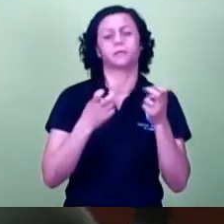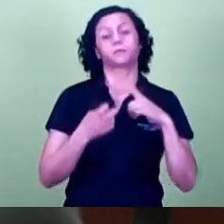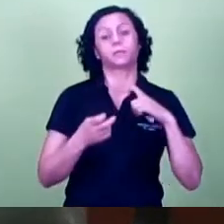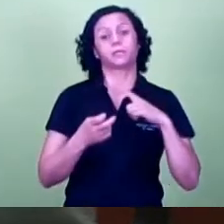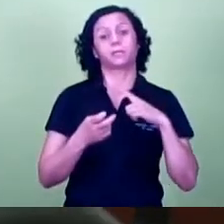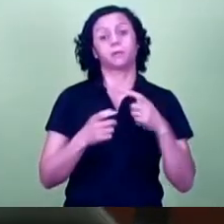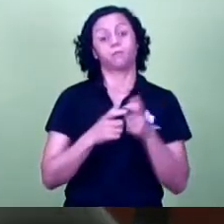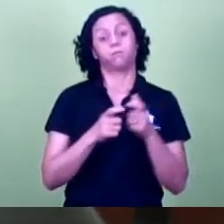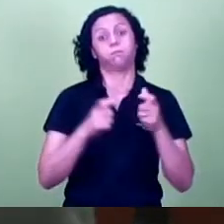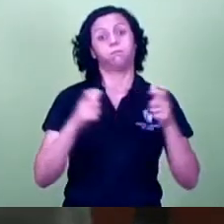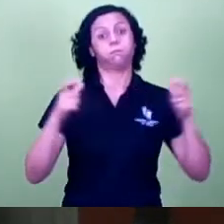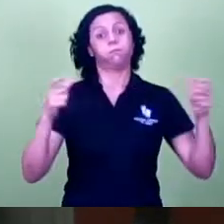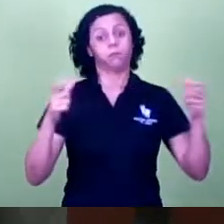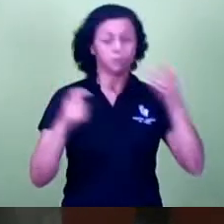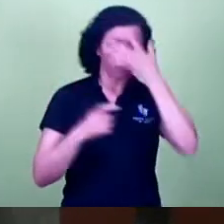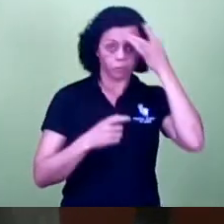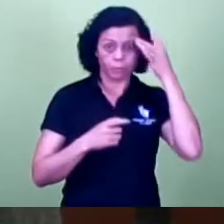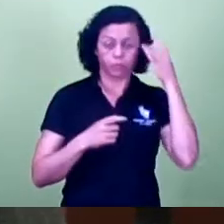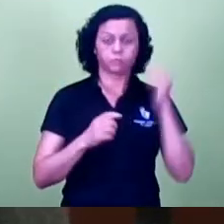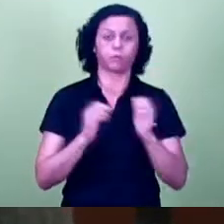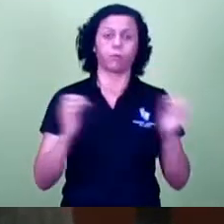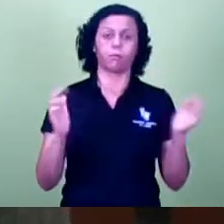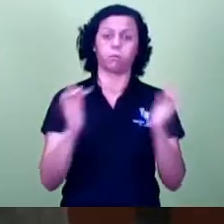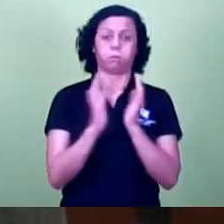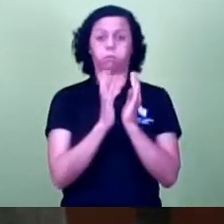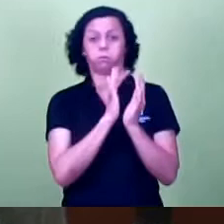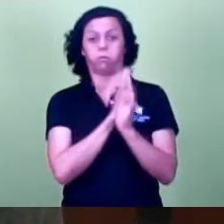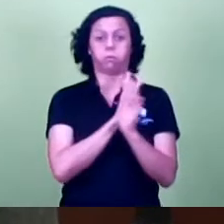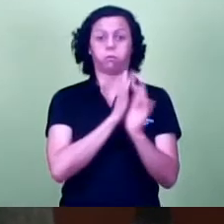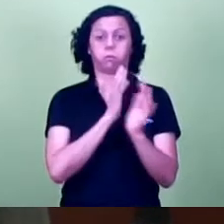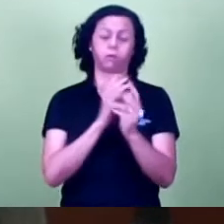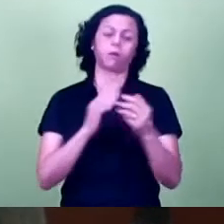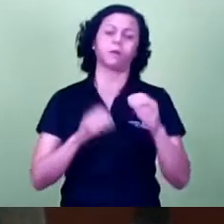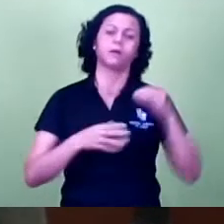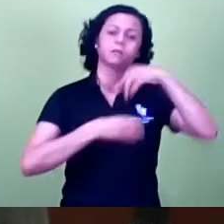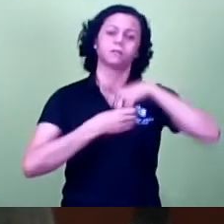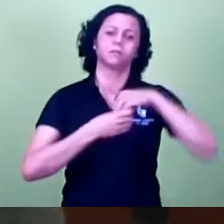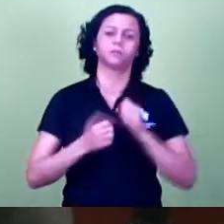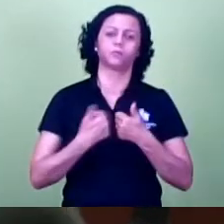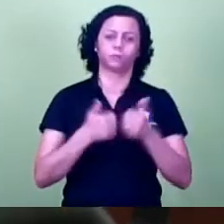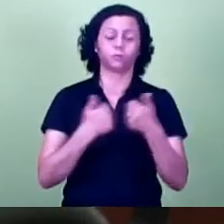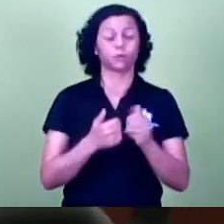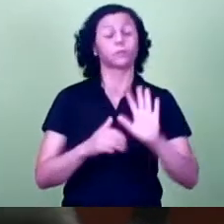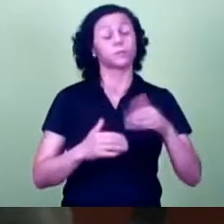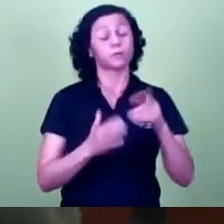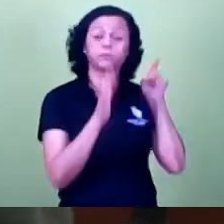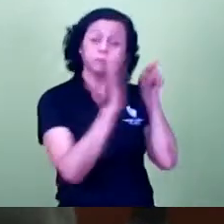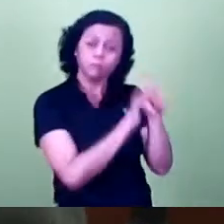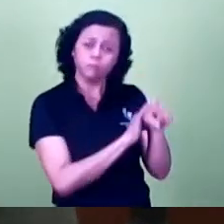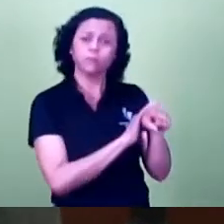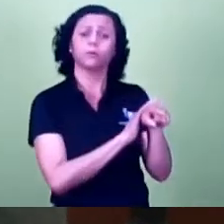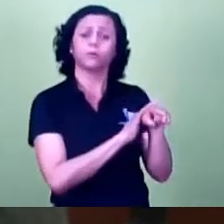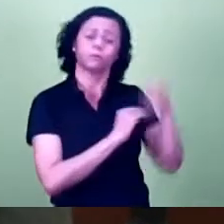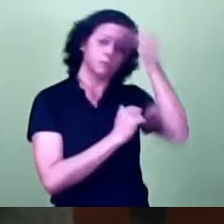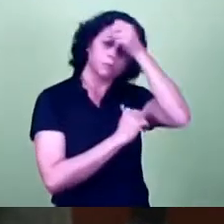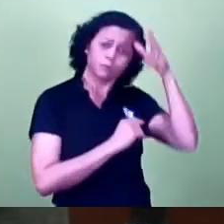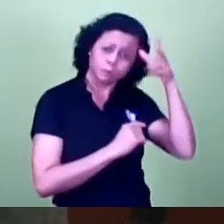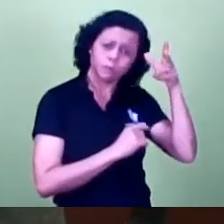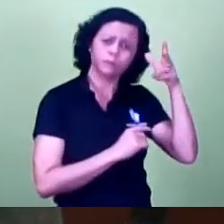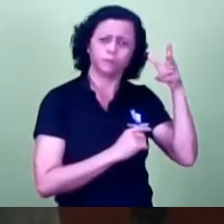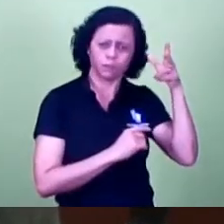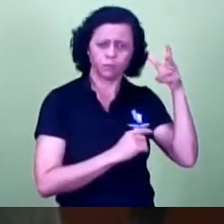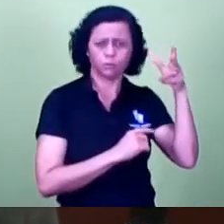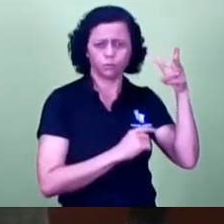a gente fez esse questionamento para que a Prefeitura pudesse exigir dos consórcios esse